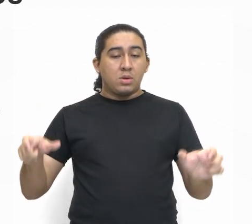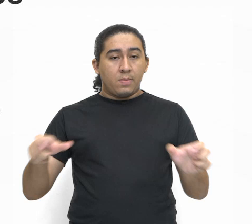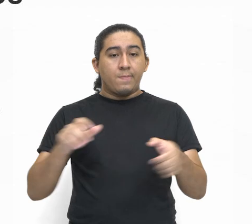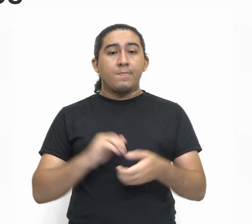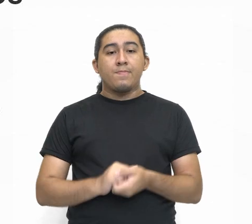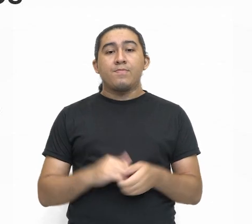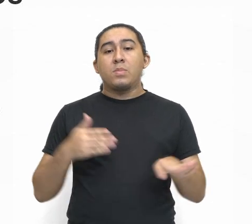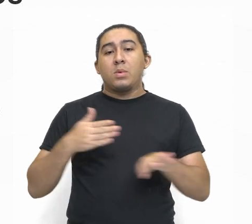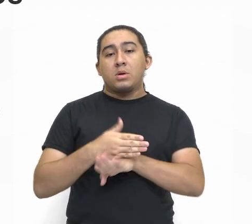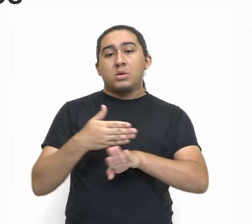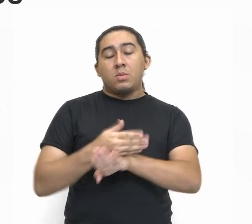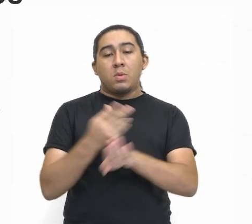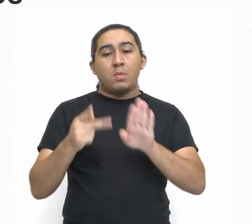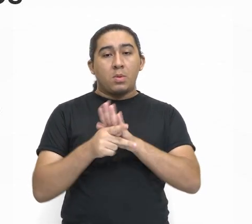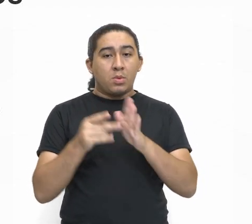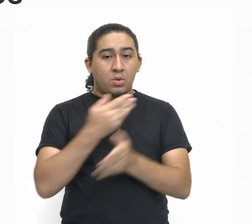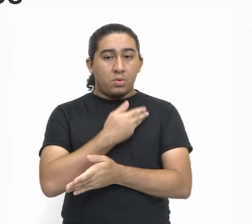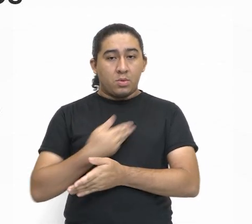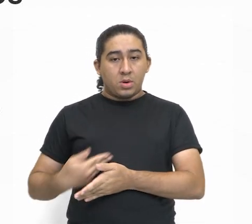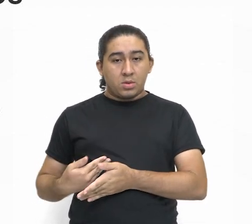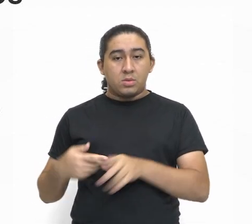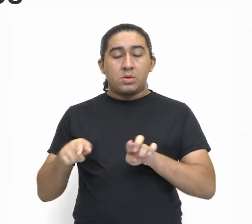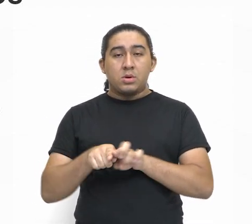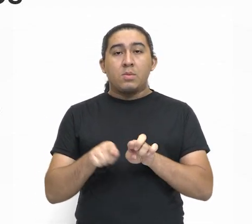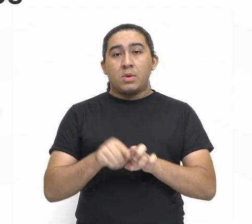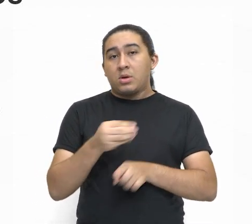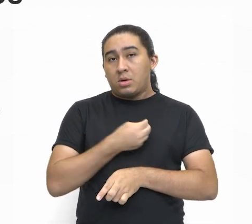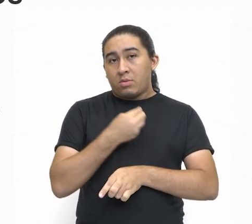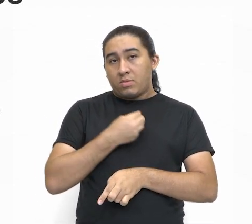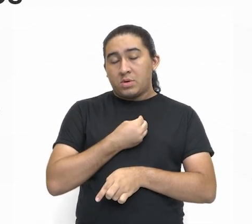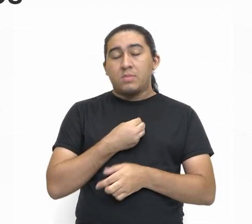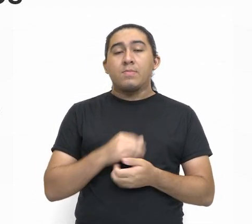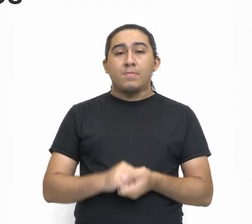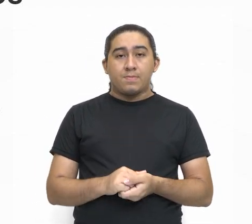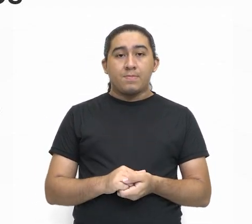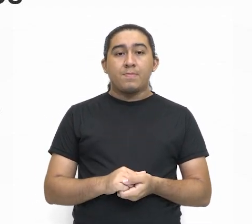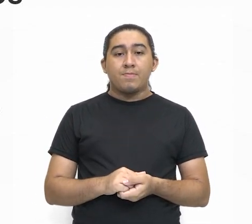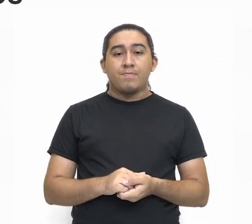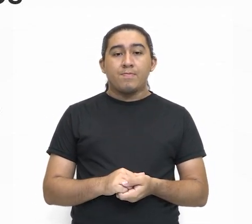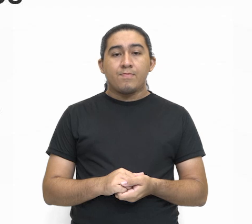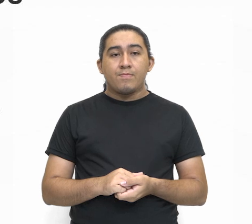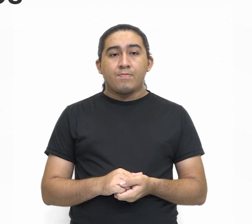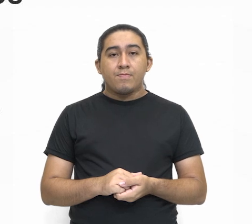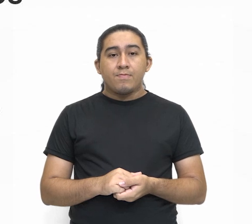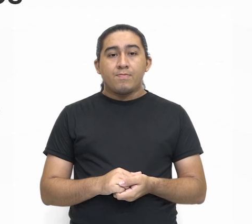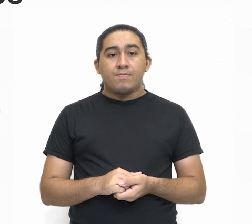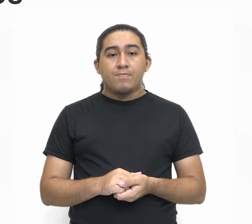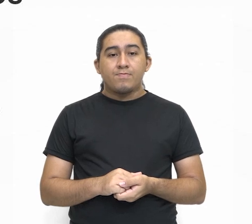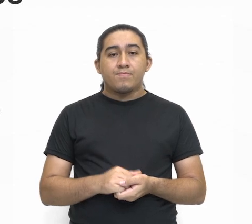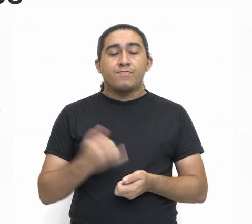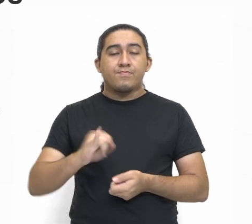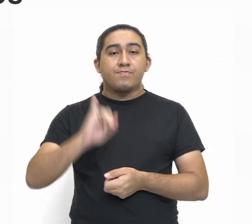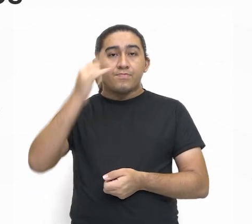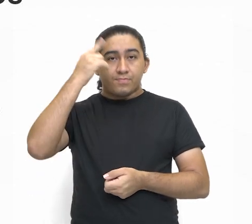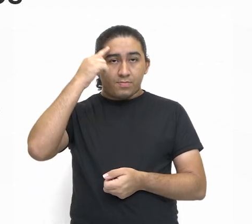participem do governo. Então, aqui, quando a fala de governo, nós estamos